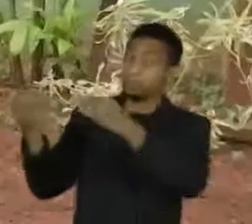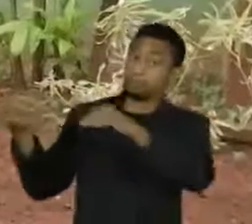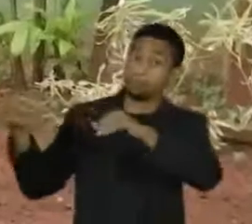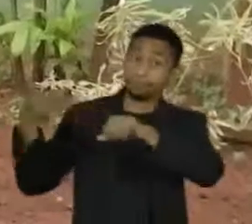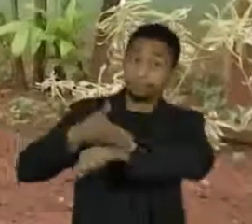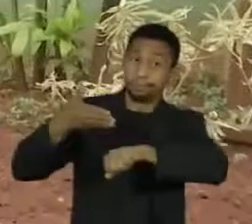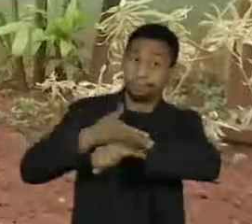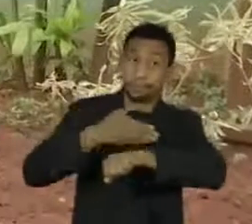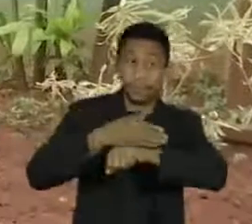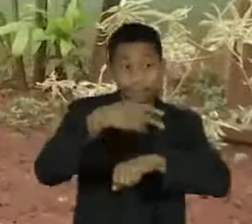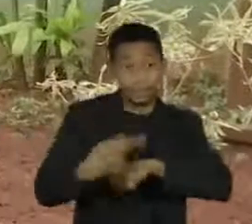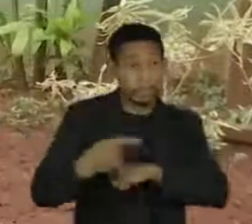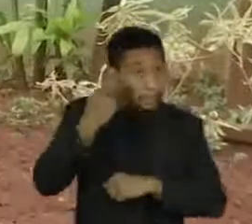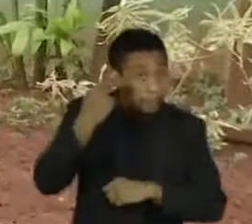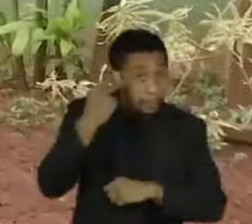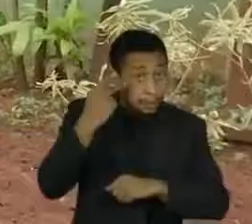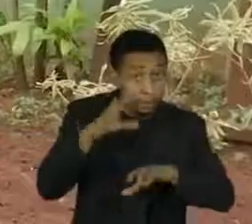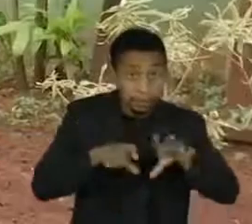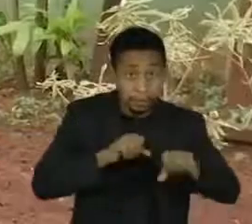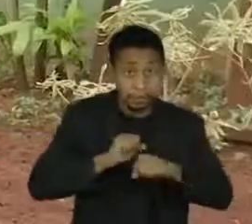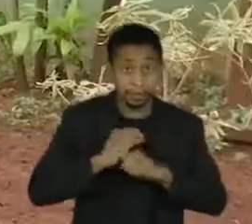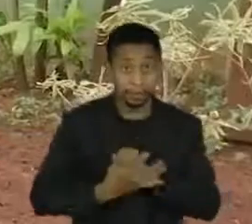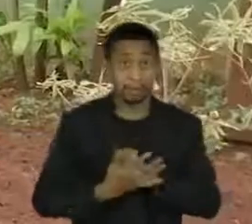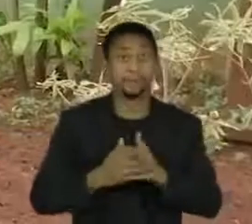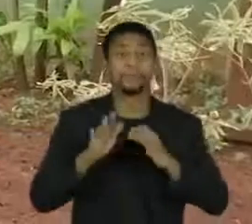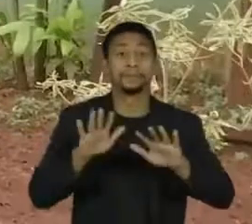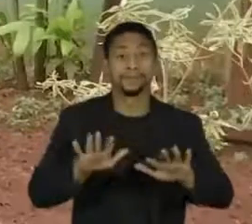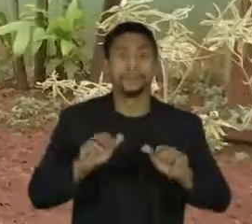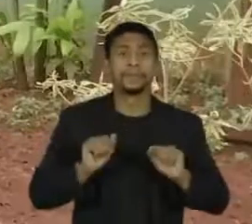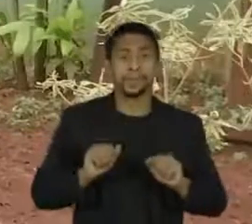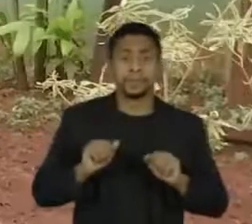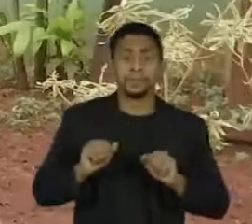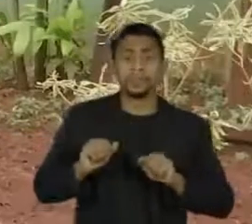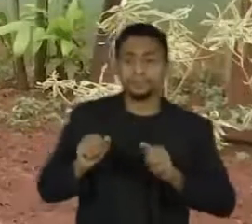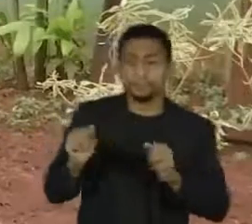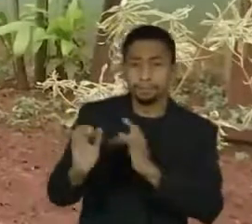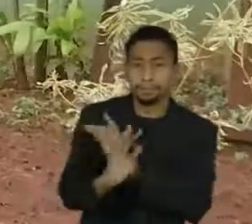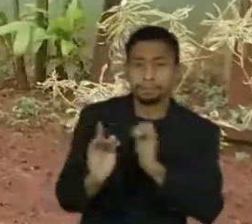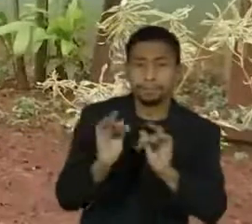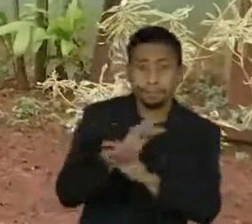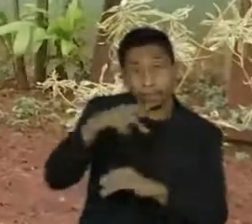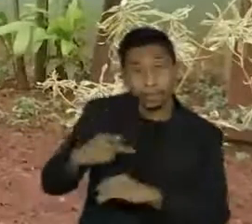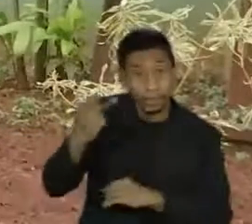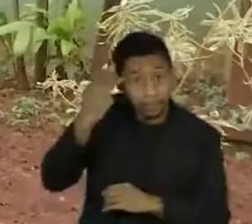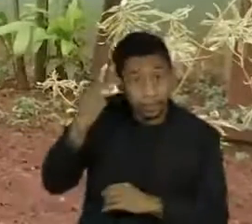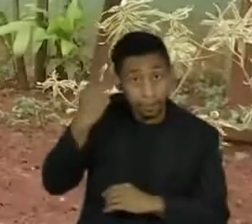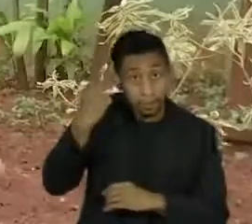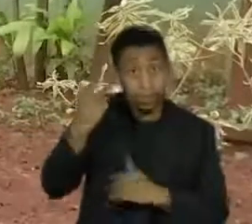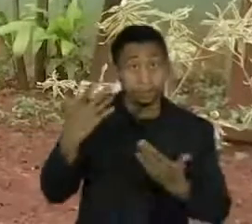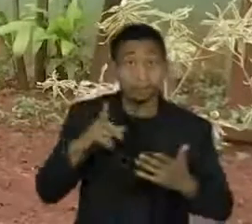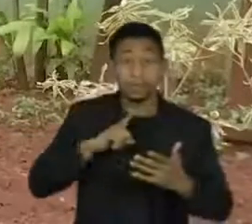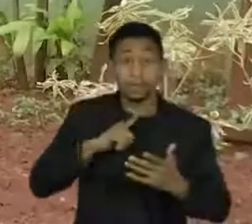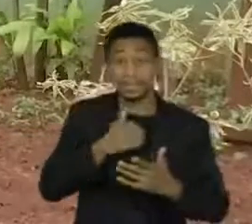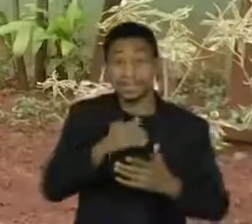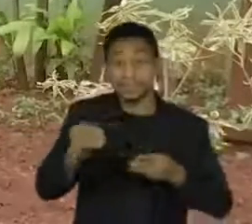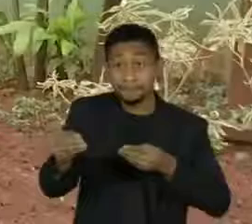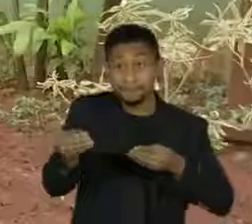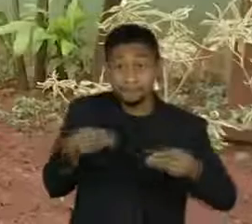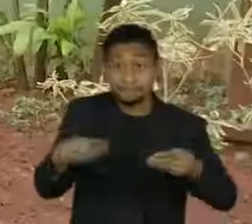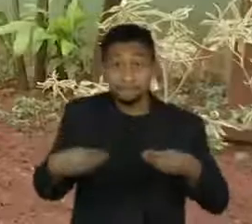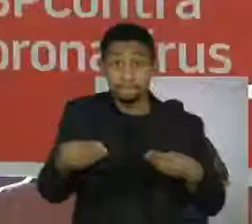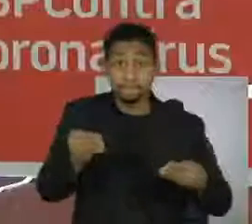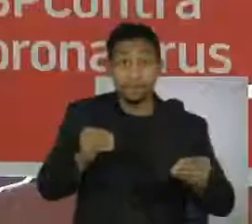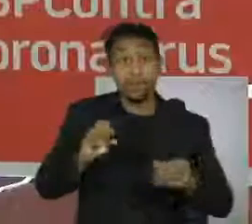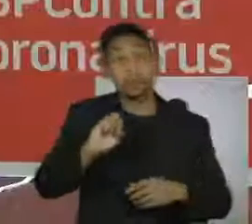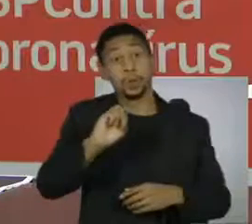Diante dos resultados, o plano de retomada de atividades na cidade de São Paulo será mantido. Sem novas flexibilizações ou